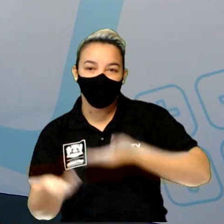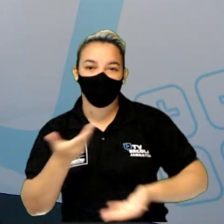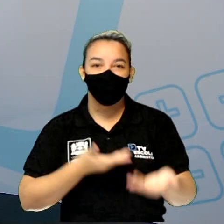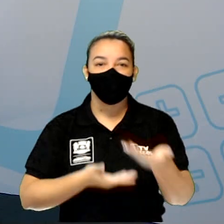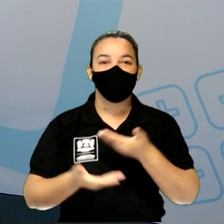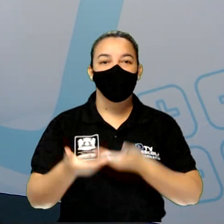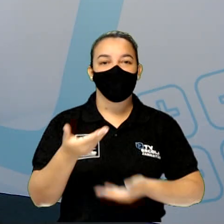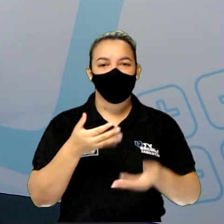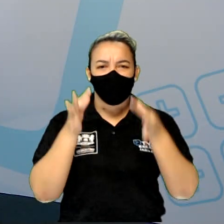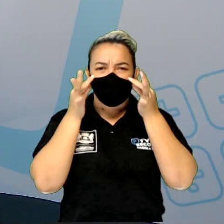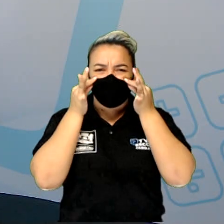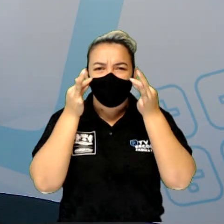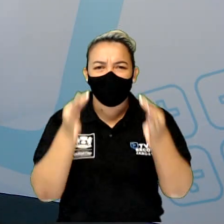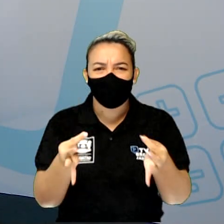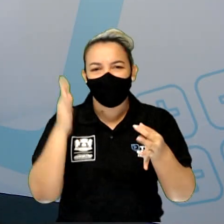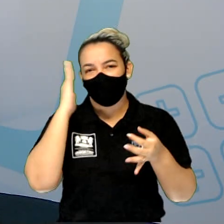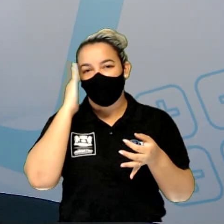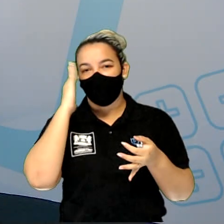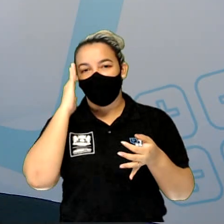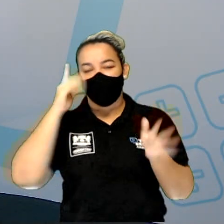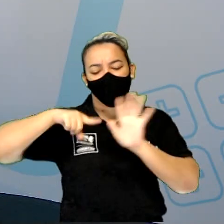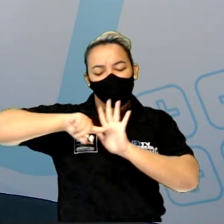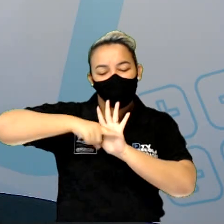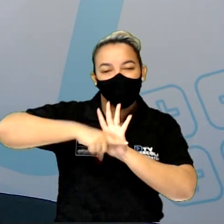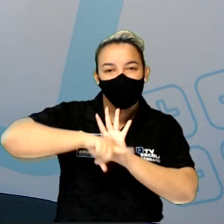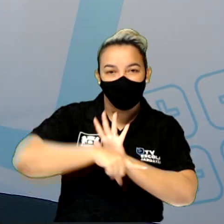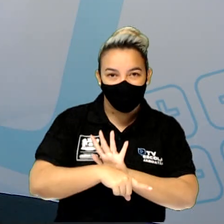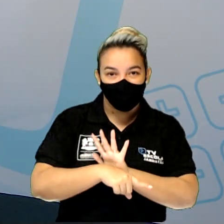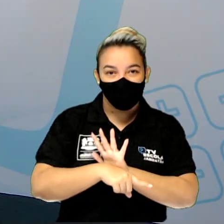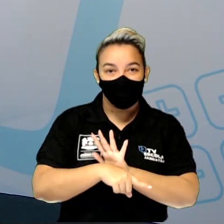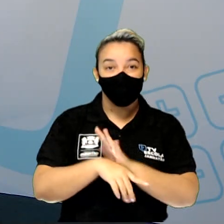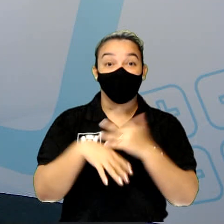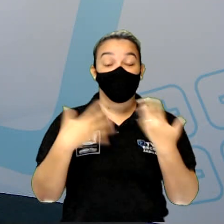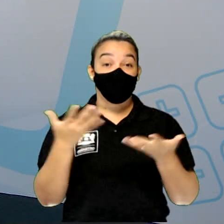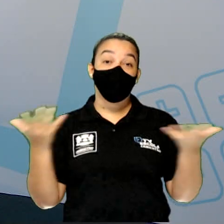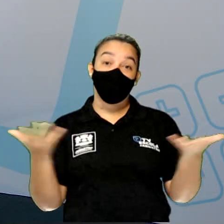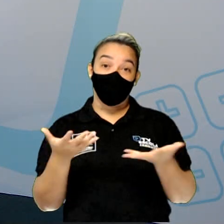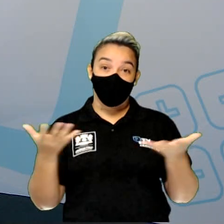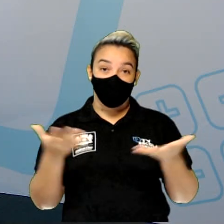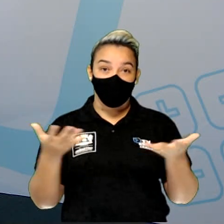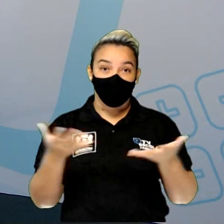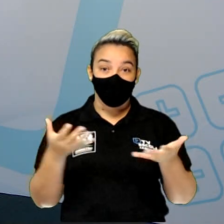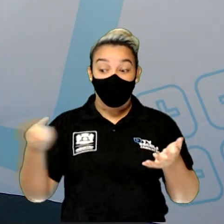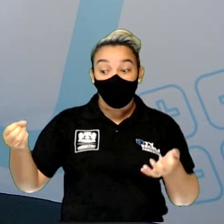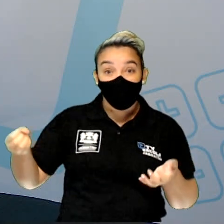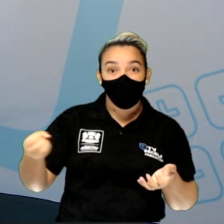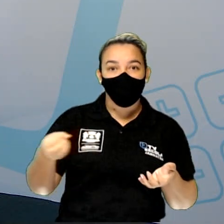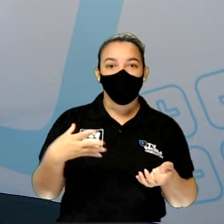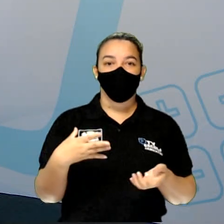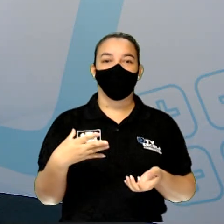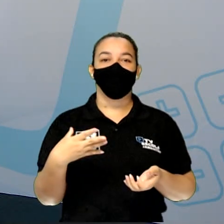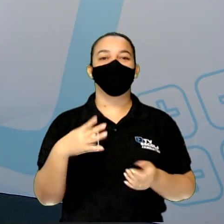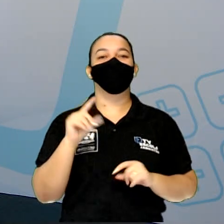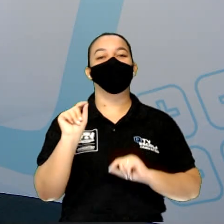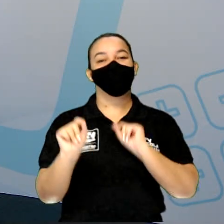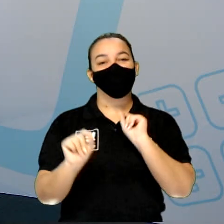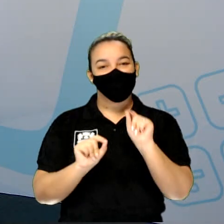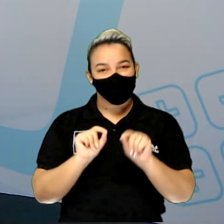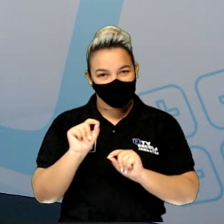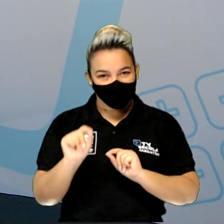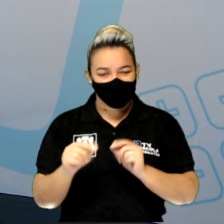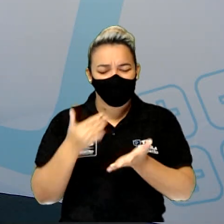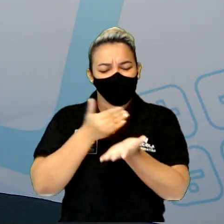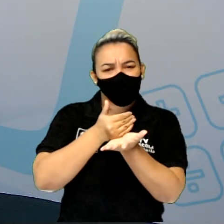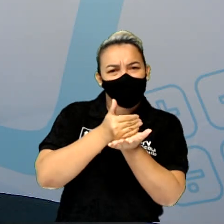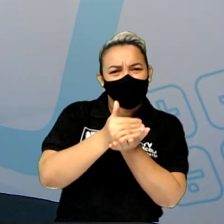ter essa compreensão um pouco mais aprofundada. Bem, estamos inaugurando agora um novo momento das nossas aulas. A gente vai